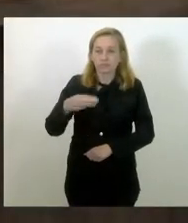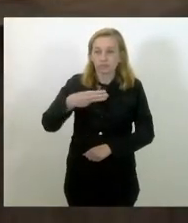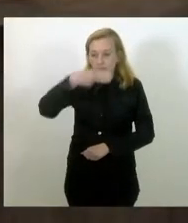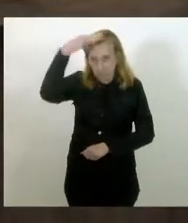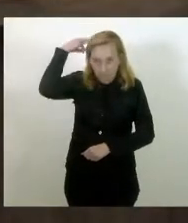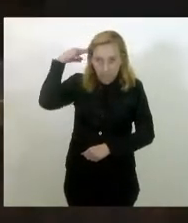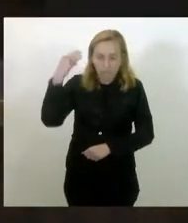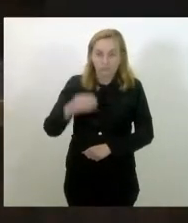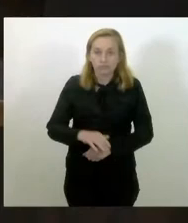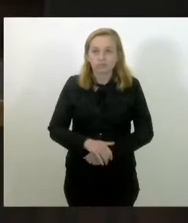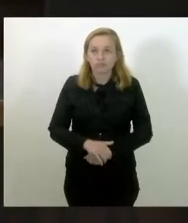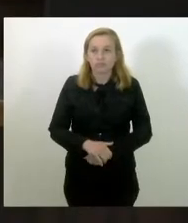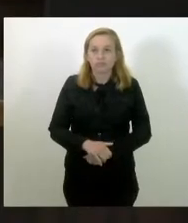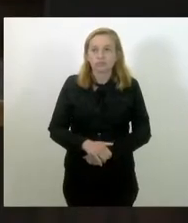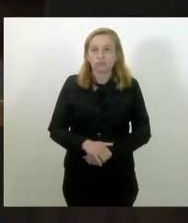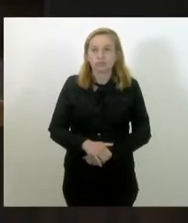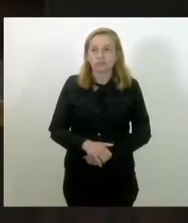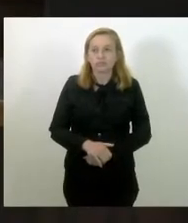Marcio Pacheco,